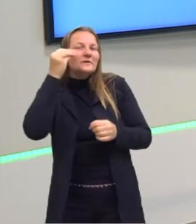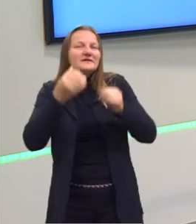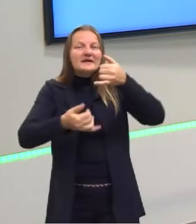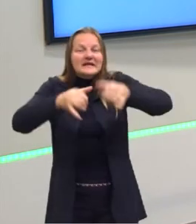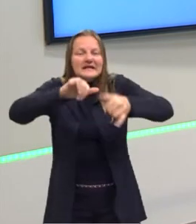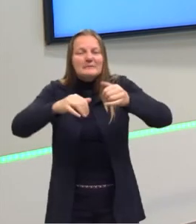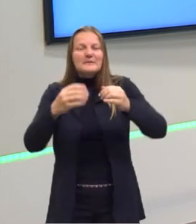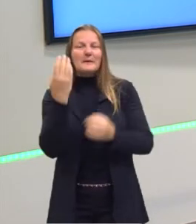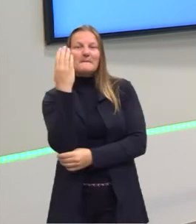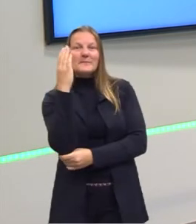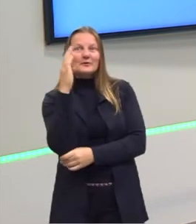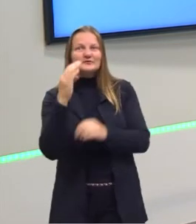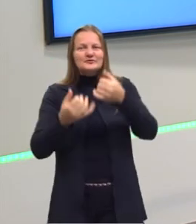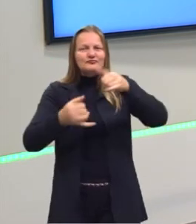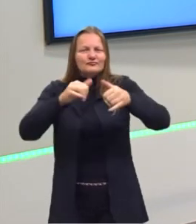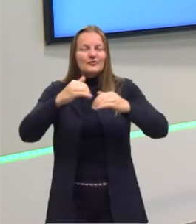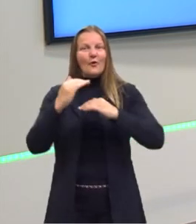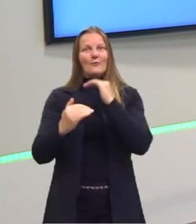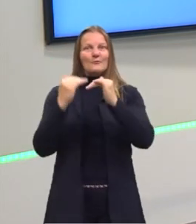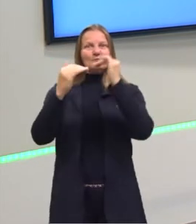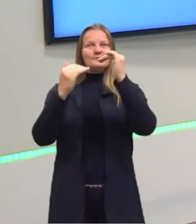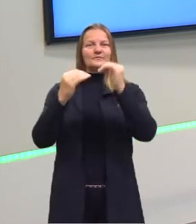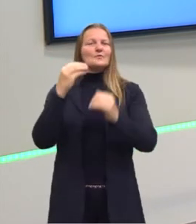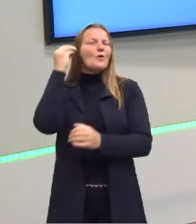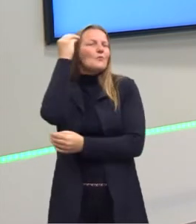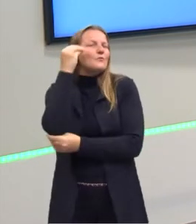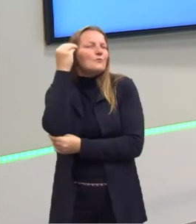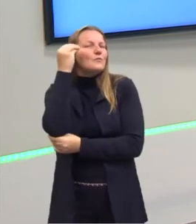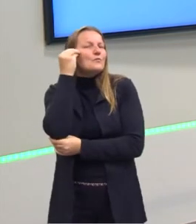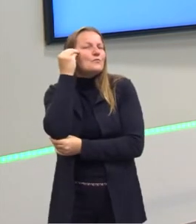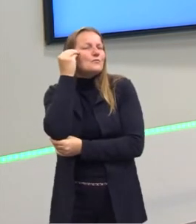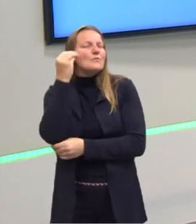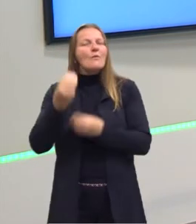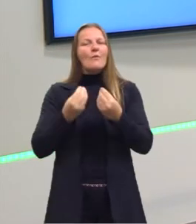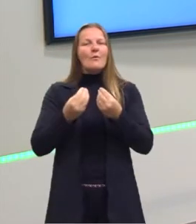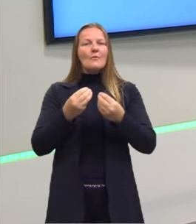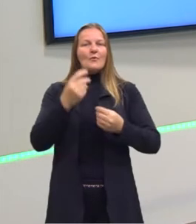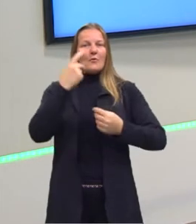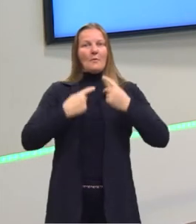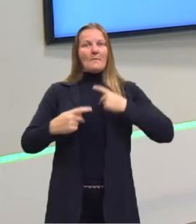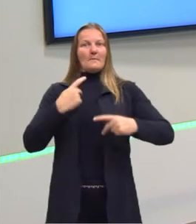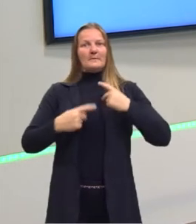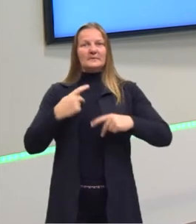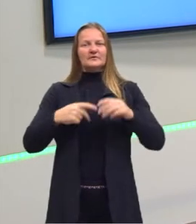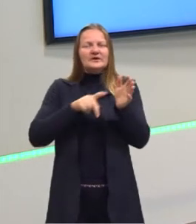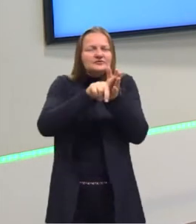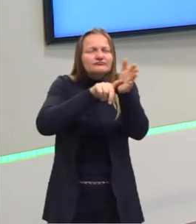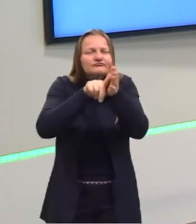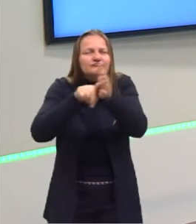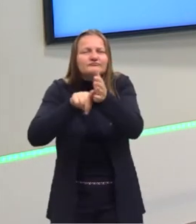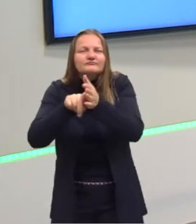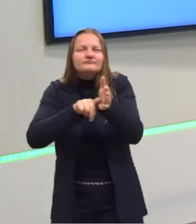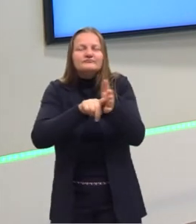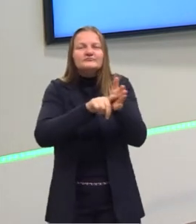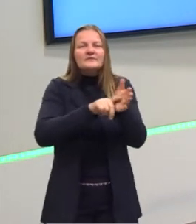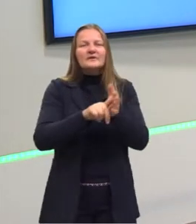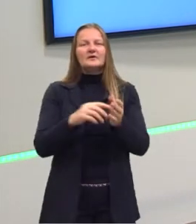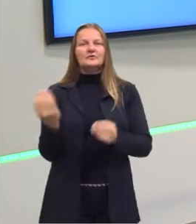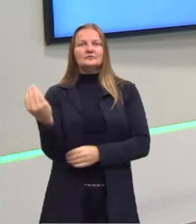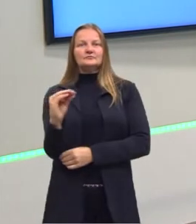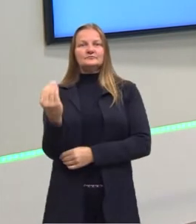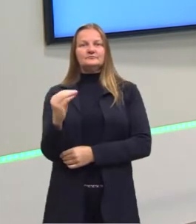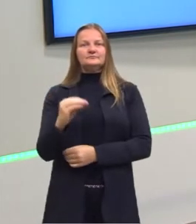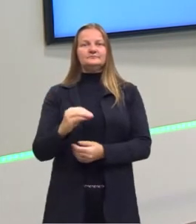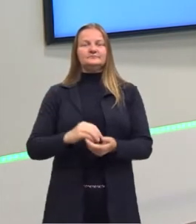Então, é um processo, é um experimento, onde a personagem é analisada, ela é colocada em